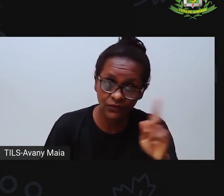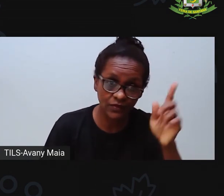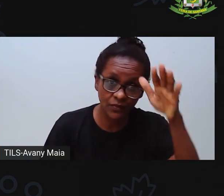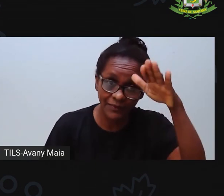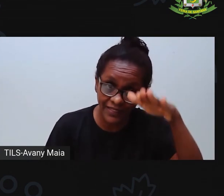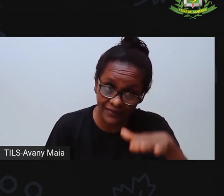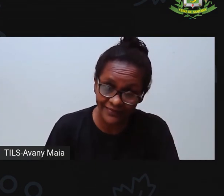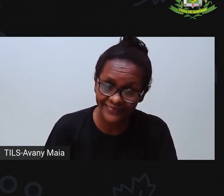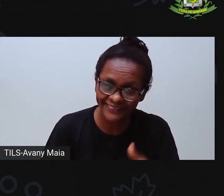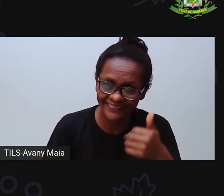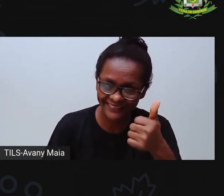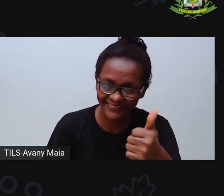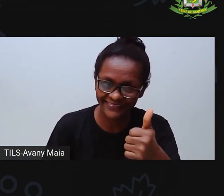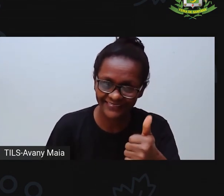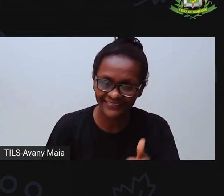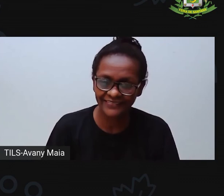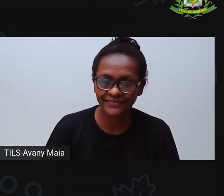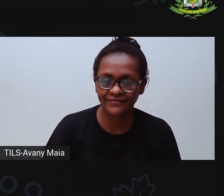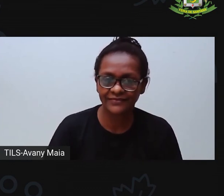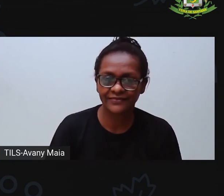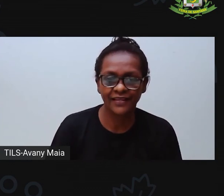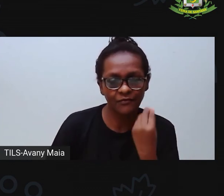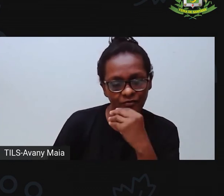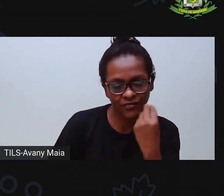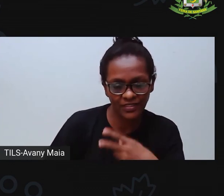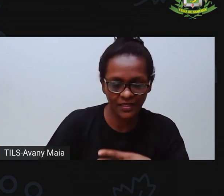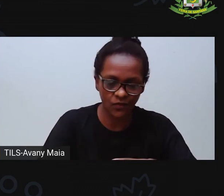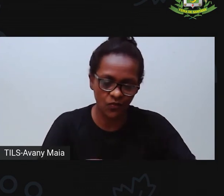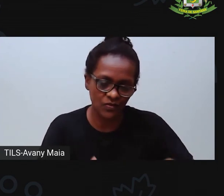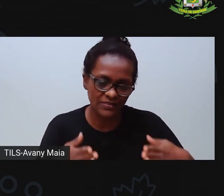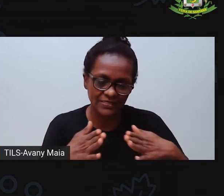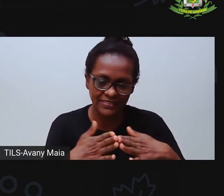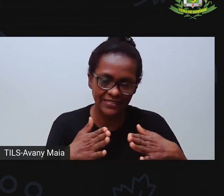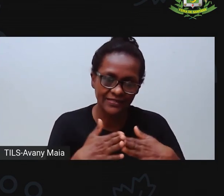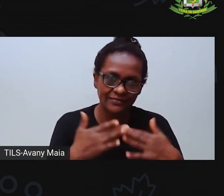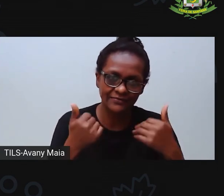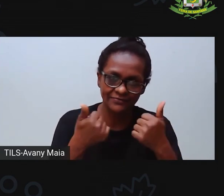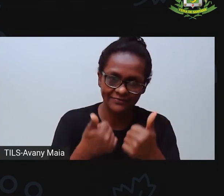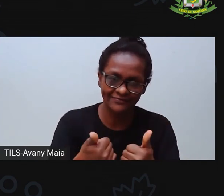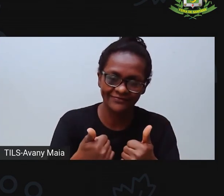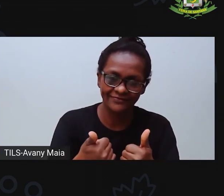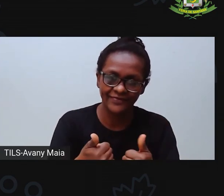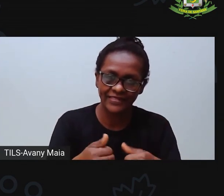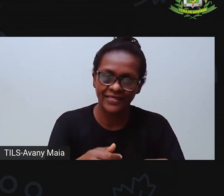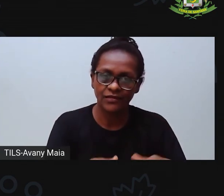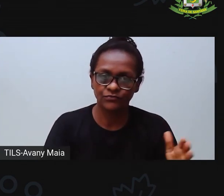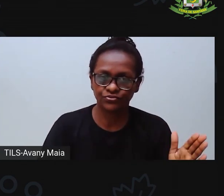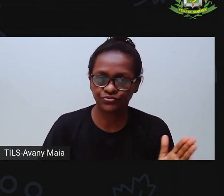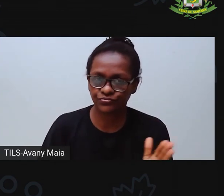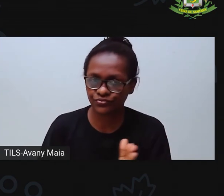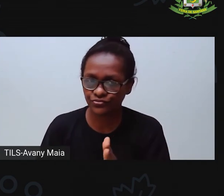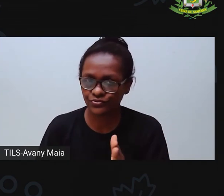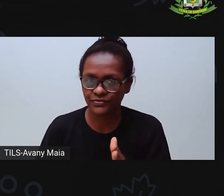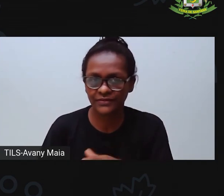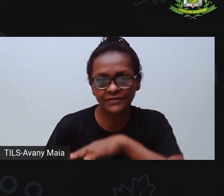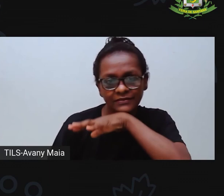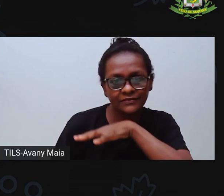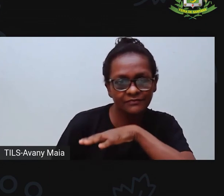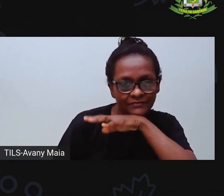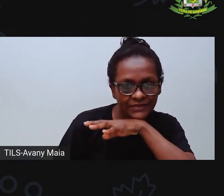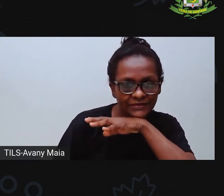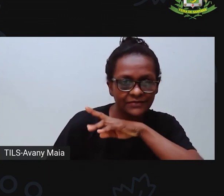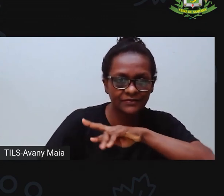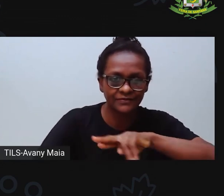reutilizando algumas coisas que vocês têm em casa. Então, vocês podem fazer carrinhos, podem fazer animais, né? Usando reciclagem.